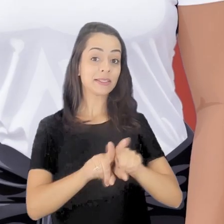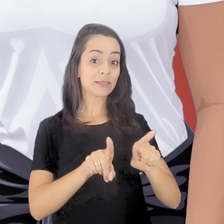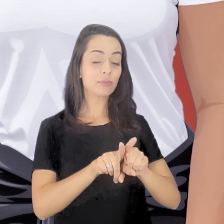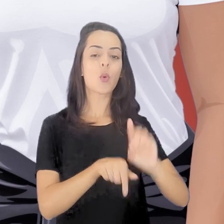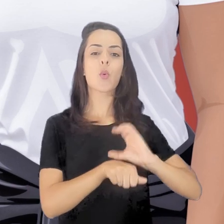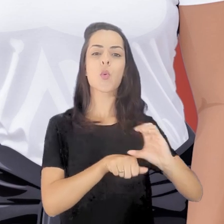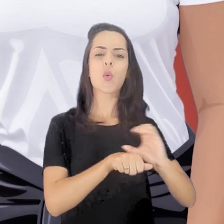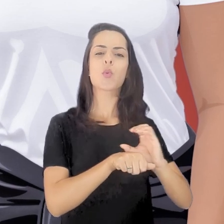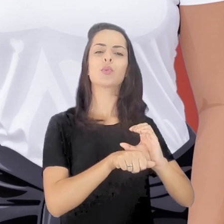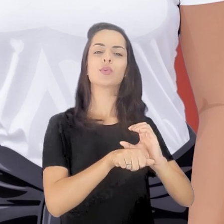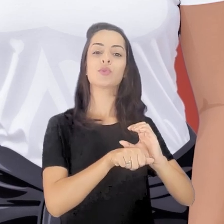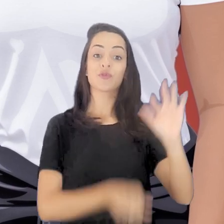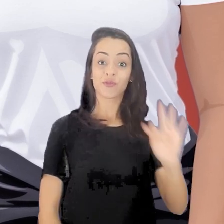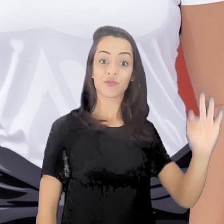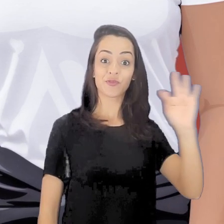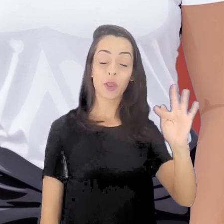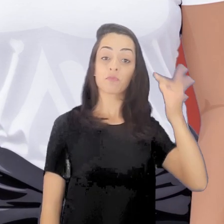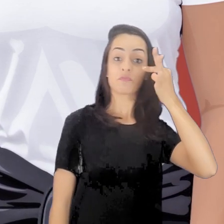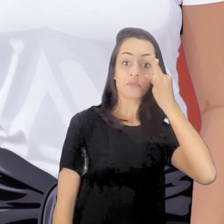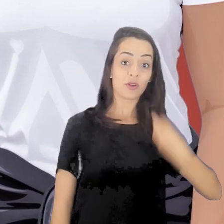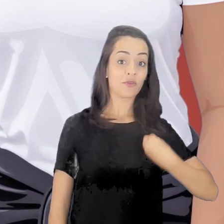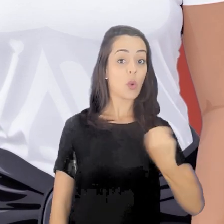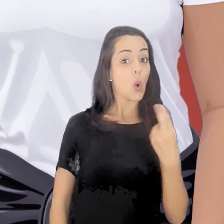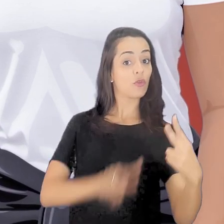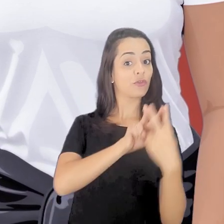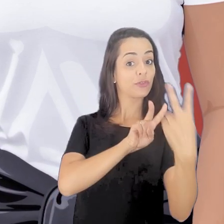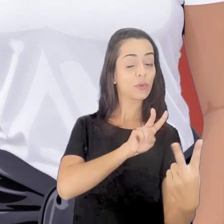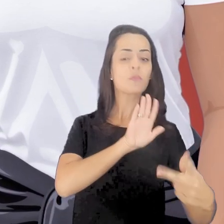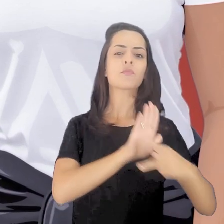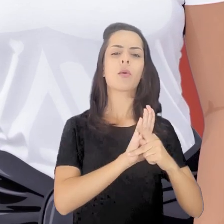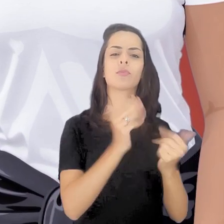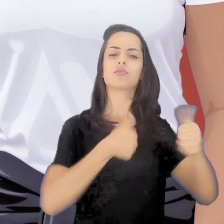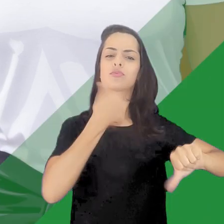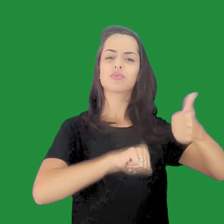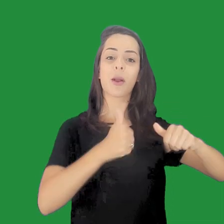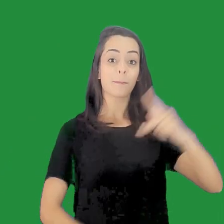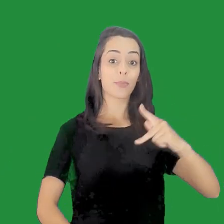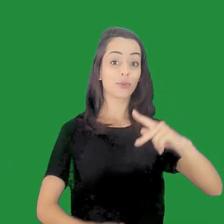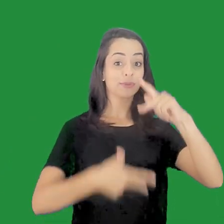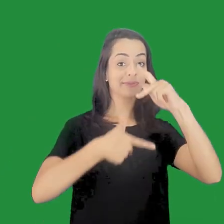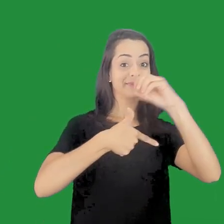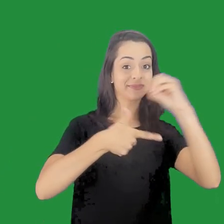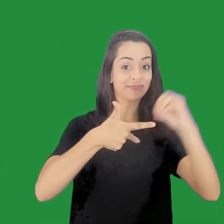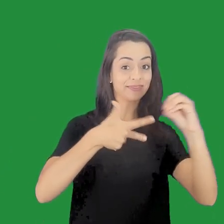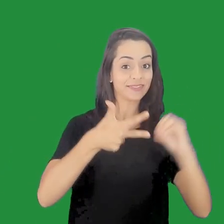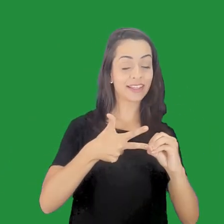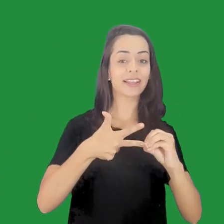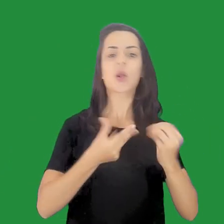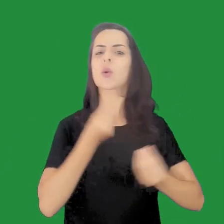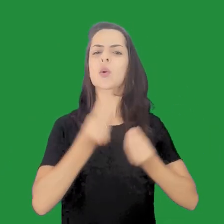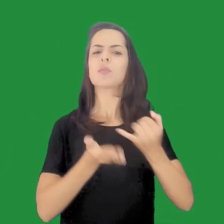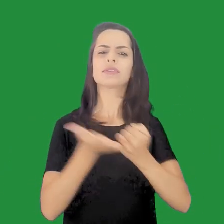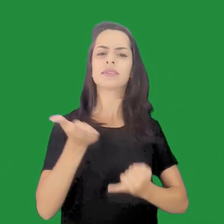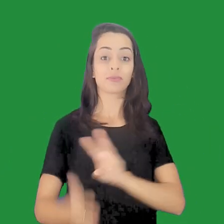cursos superiores presenciais e à distância. Com seleção baseada nas notas do Enem. Inscrições gratuitas no site